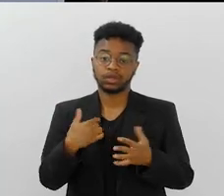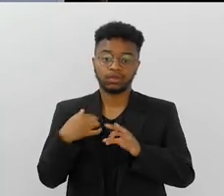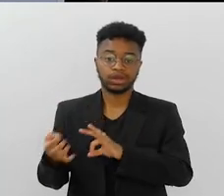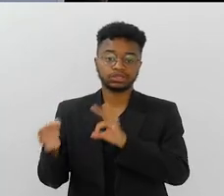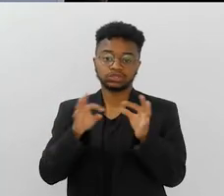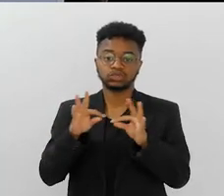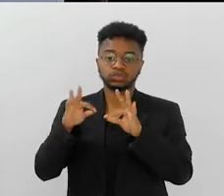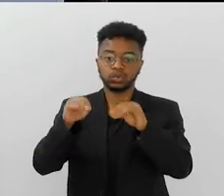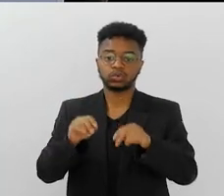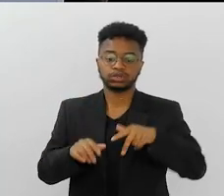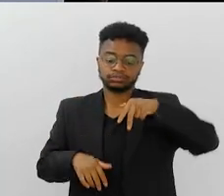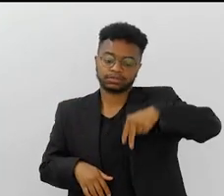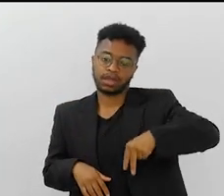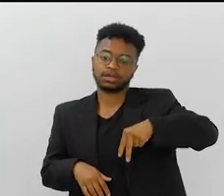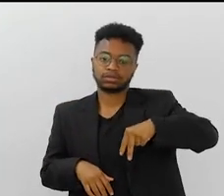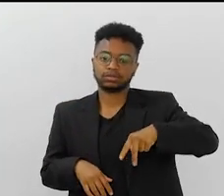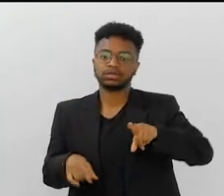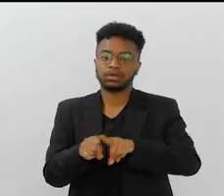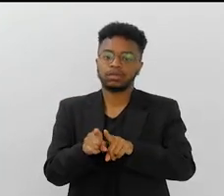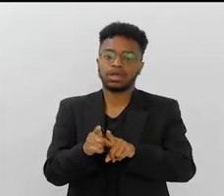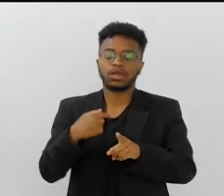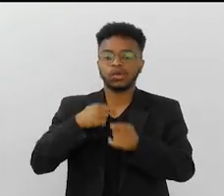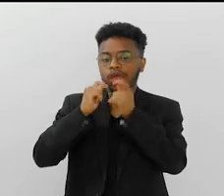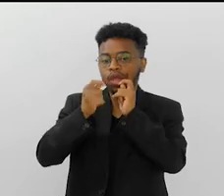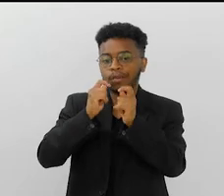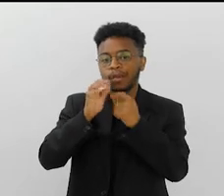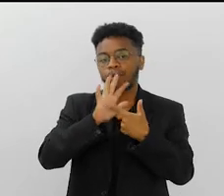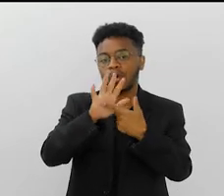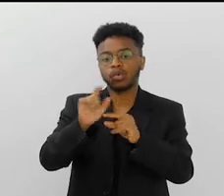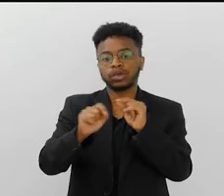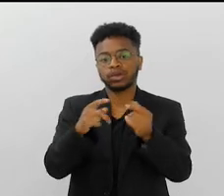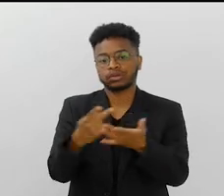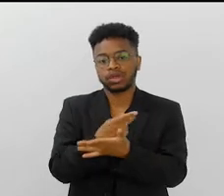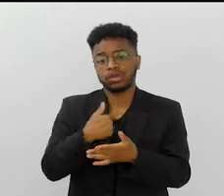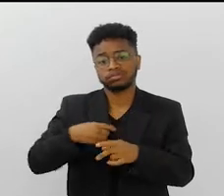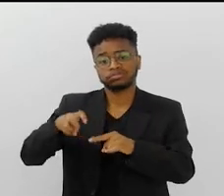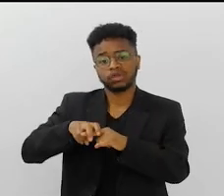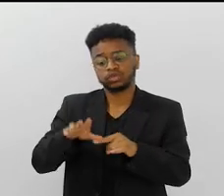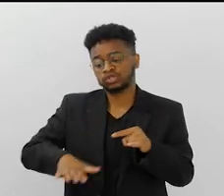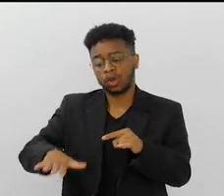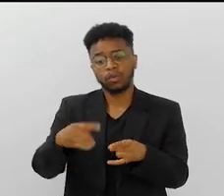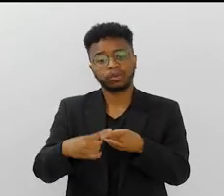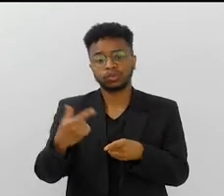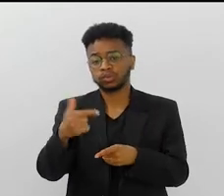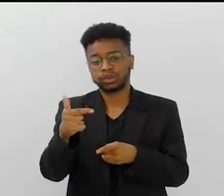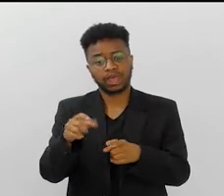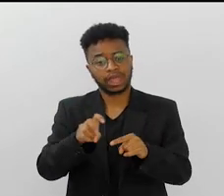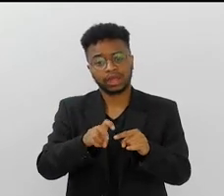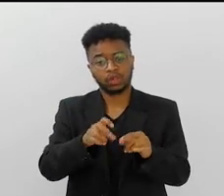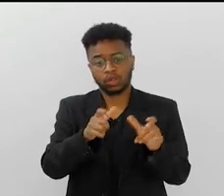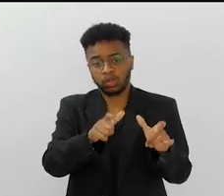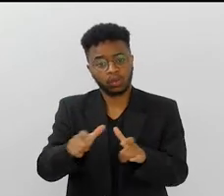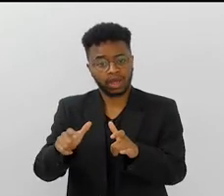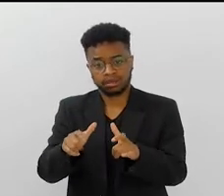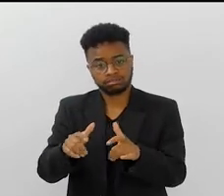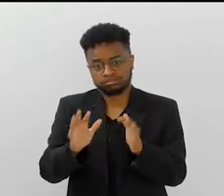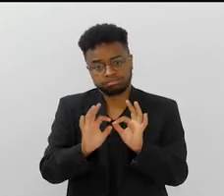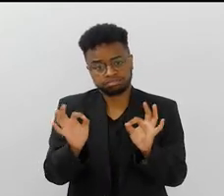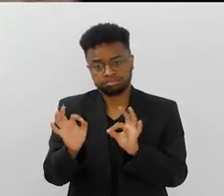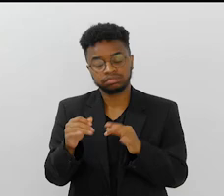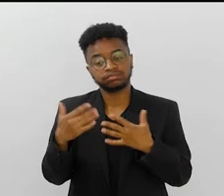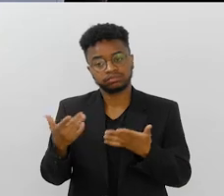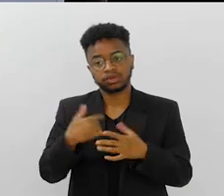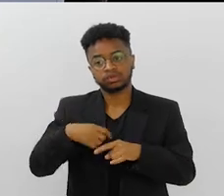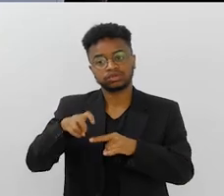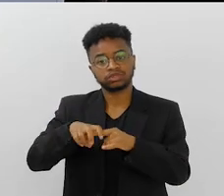Eu vejo todas desse lugar e reporto o que acontece ali. Estou sentado no chão porque não tem lugar para ficar dentro da pista